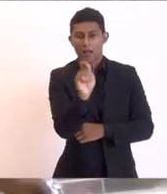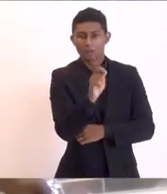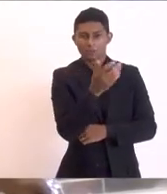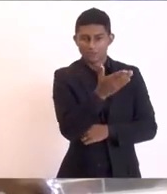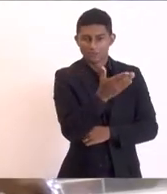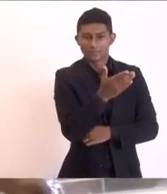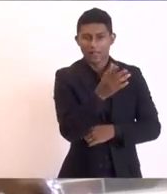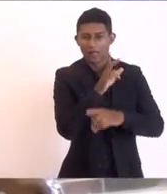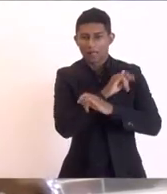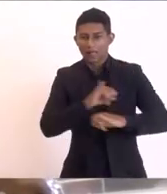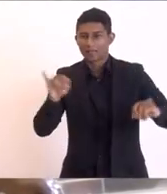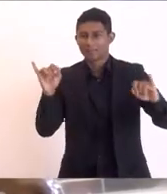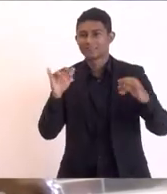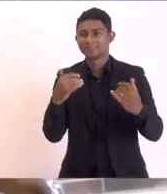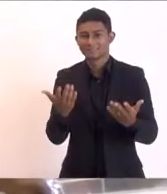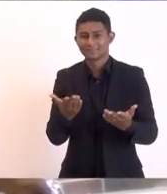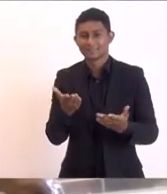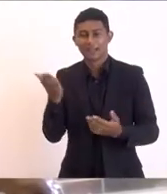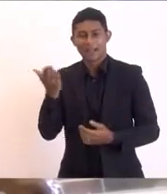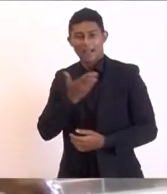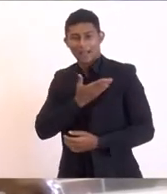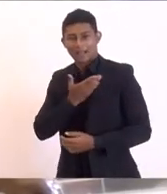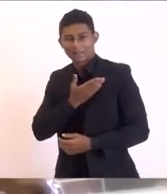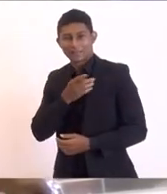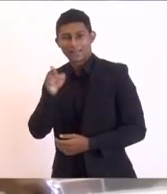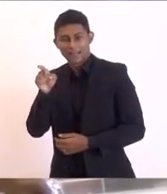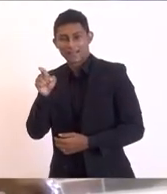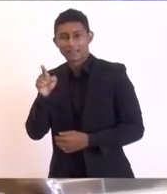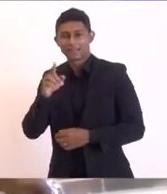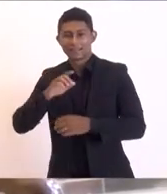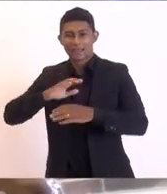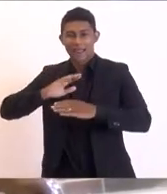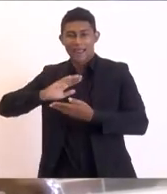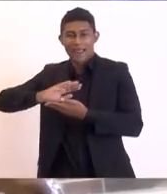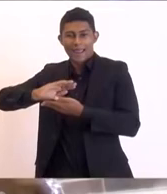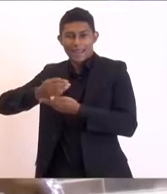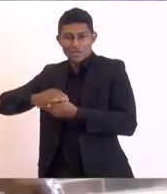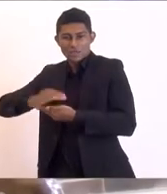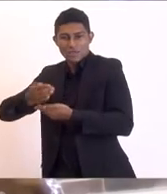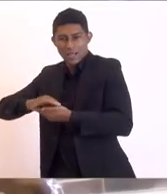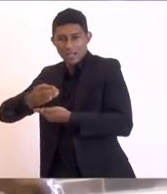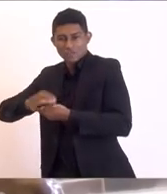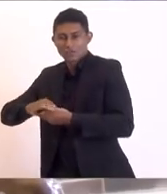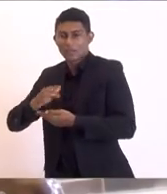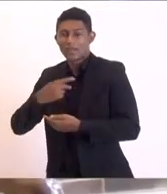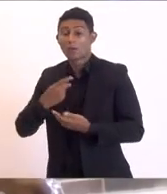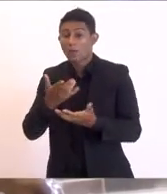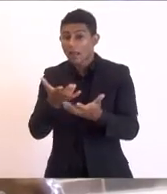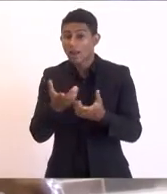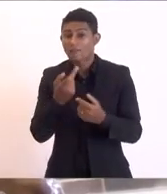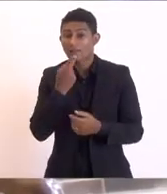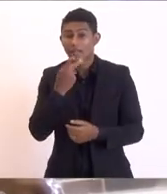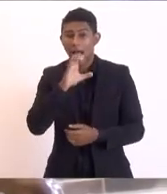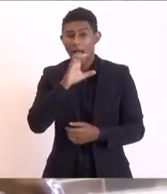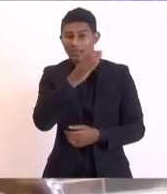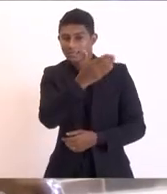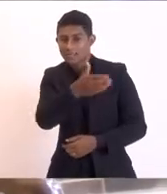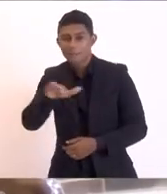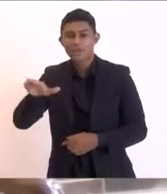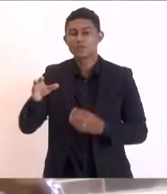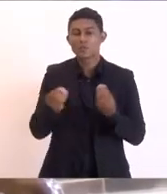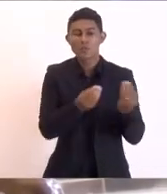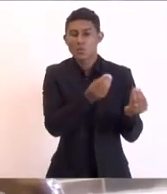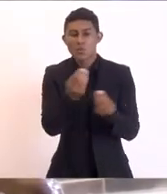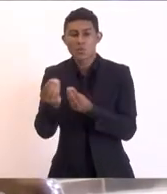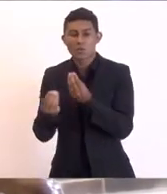Meu amigo vizinho, Marcelino de Rio das Rústias, eu queria falar também rapidamente sobre Casimiro. Casimiro fica